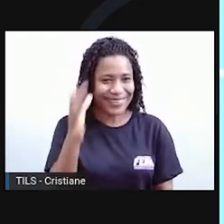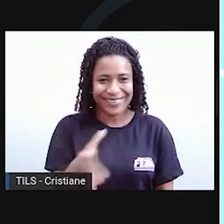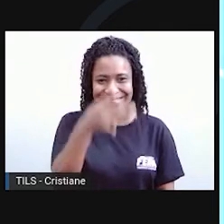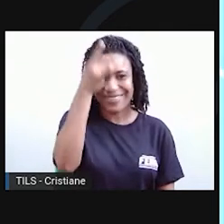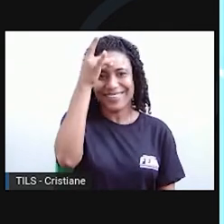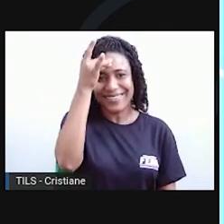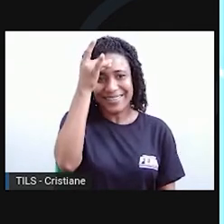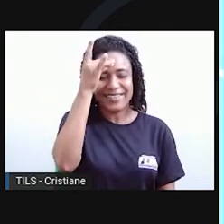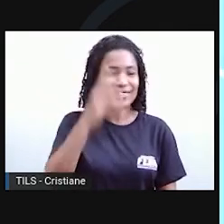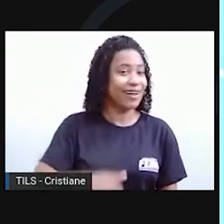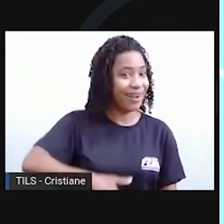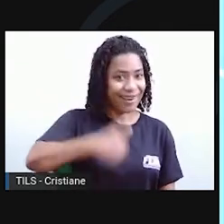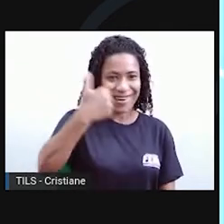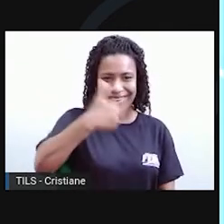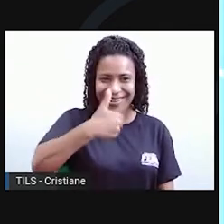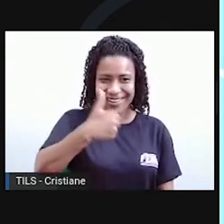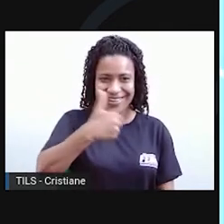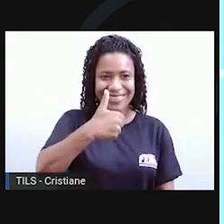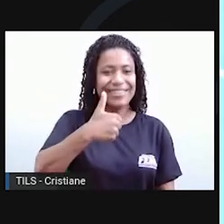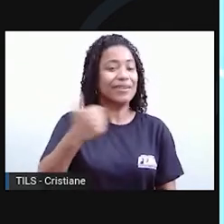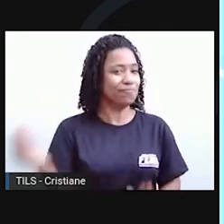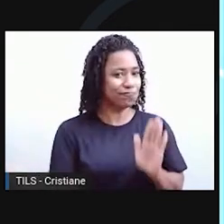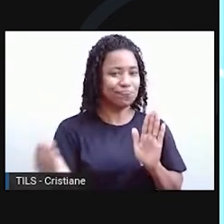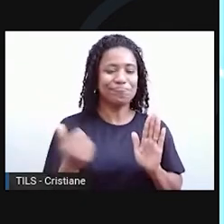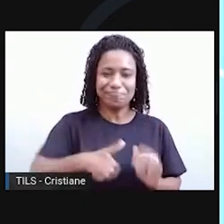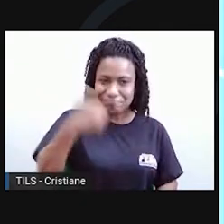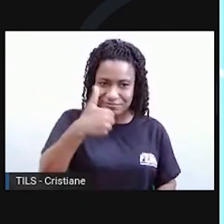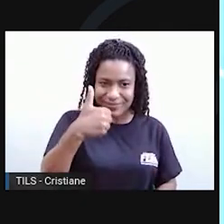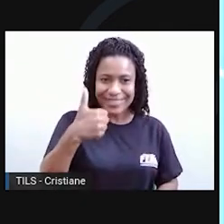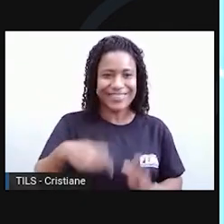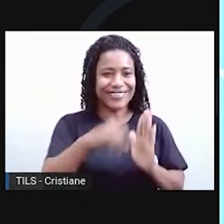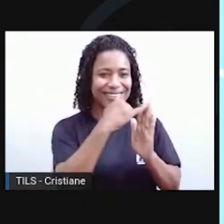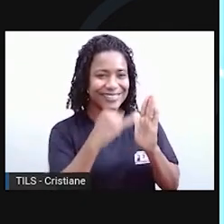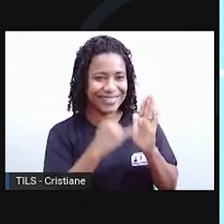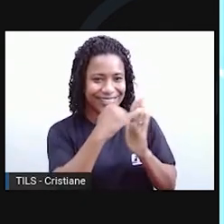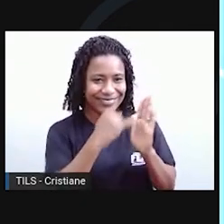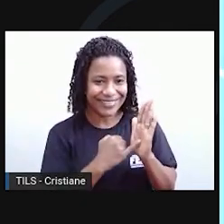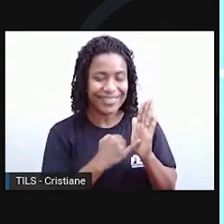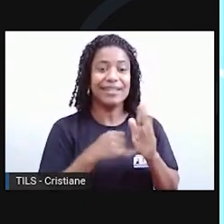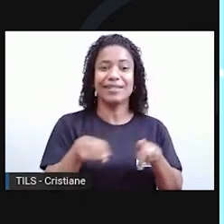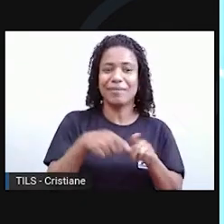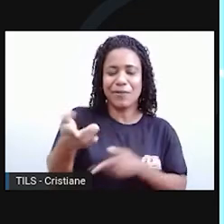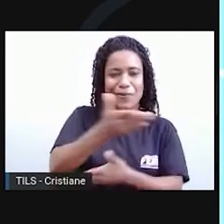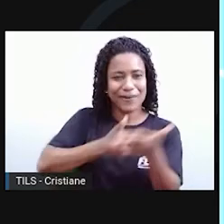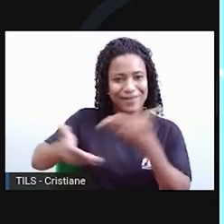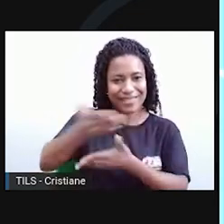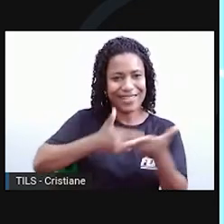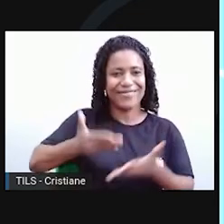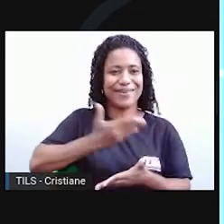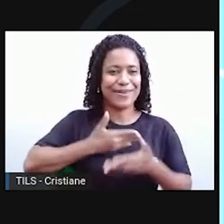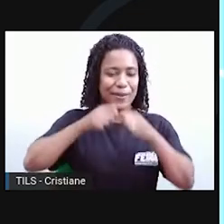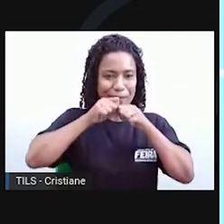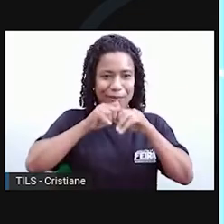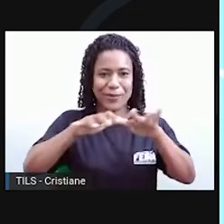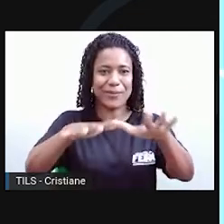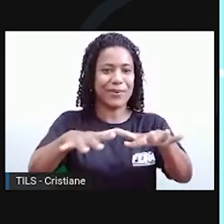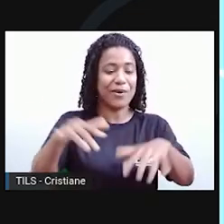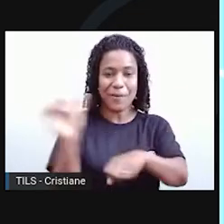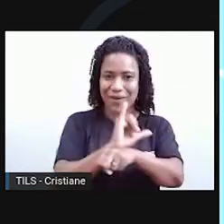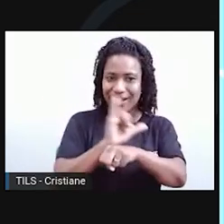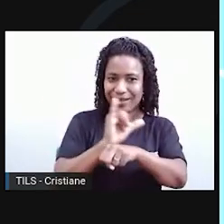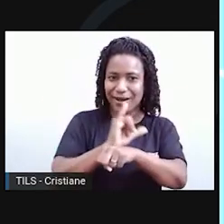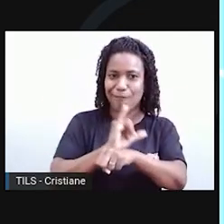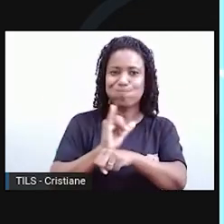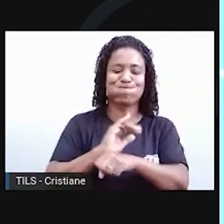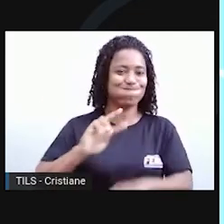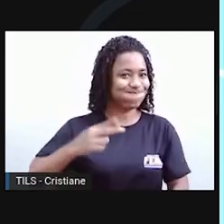esqueça de deixar o seu like, se inscrever no canal e compartilhar com os amigos para ajudar o canal crescer. E deixe aqui nos comentários